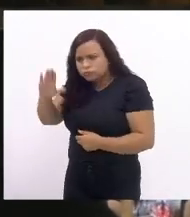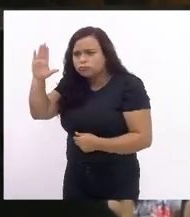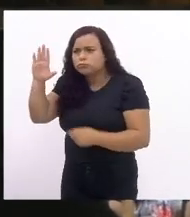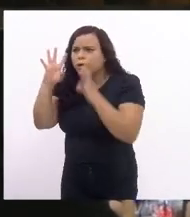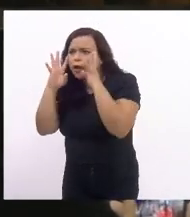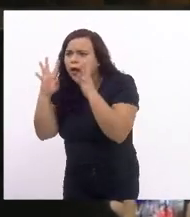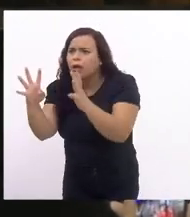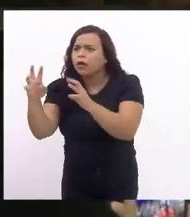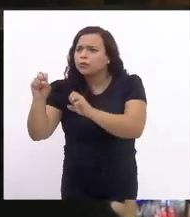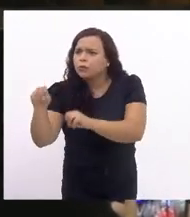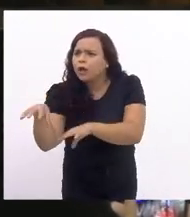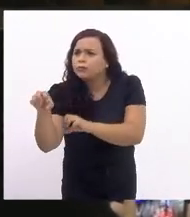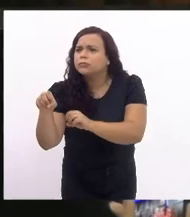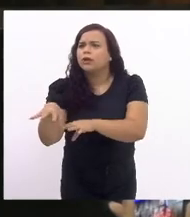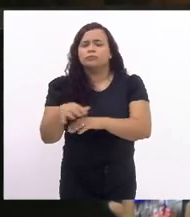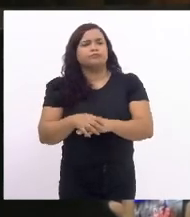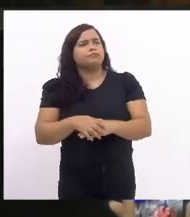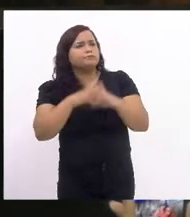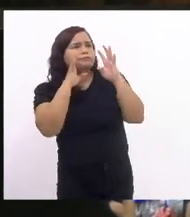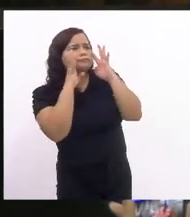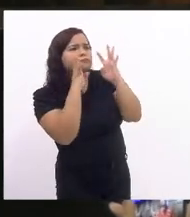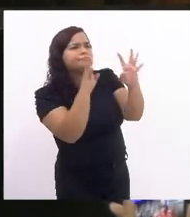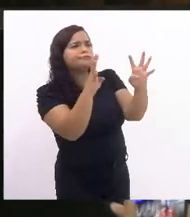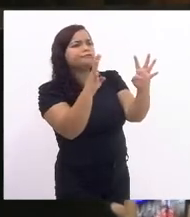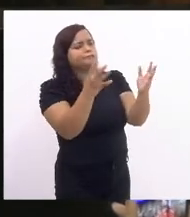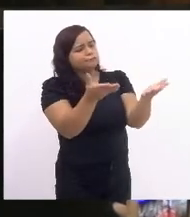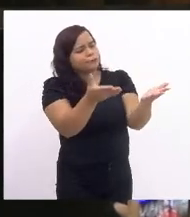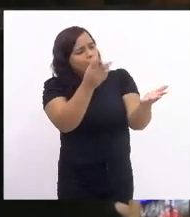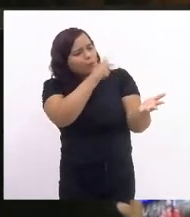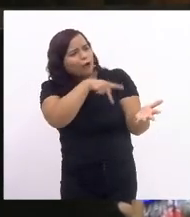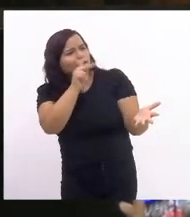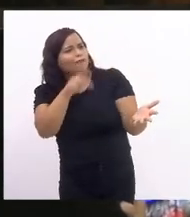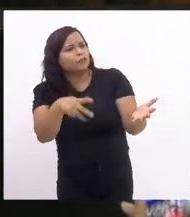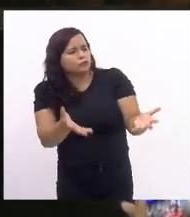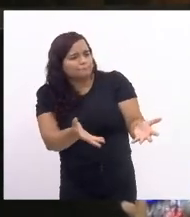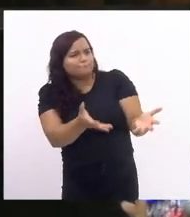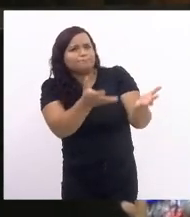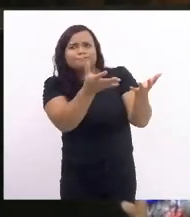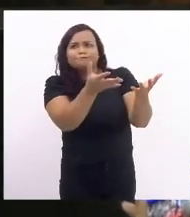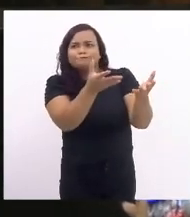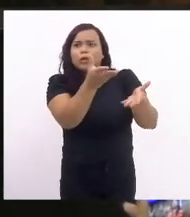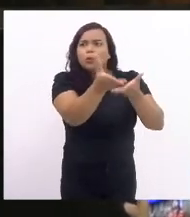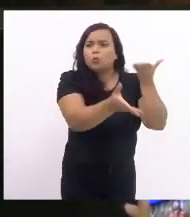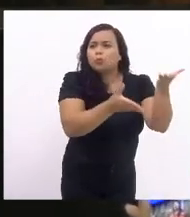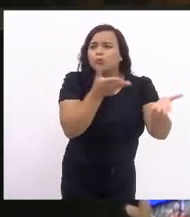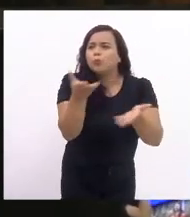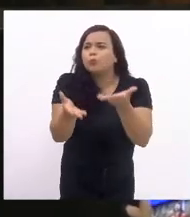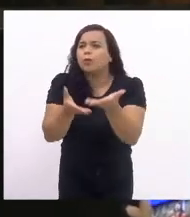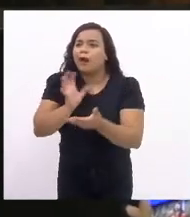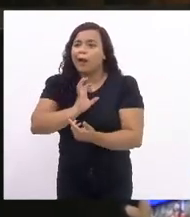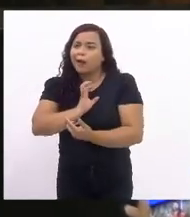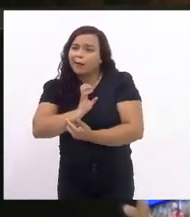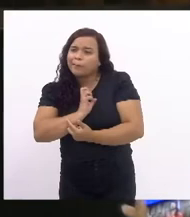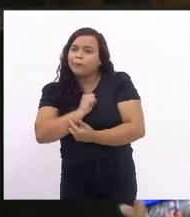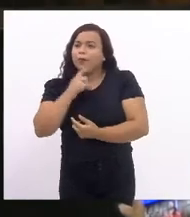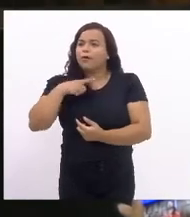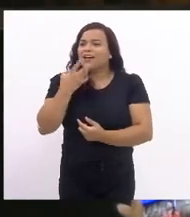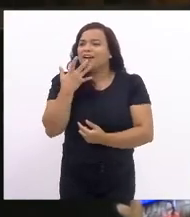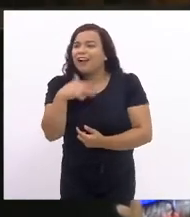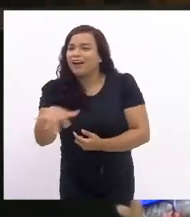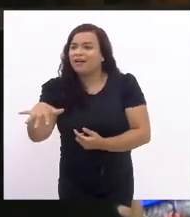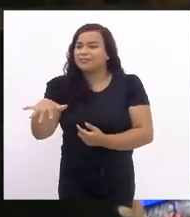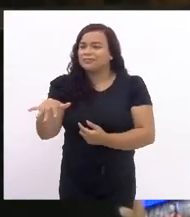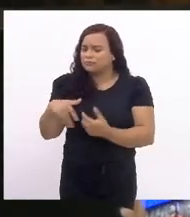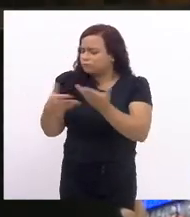para a educação, olharia e honraria os nossos professores, cuidaria com o amor das nossas crianças?